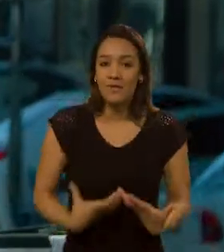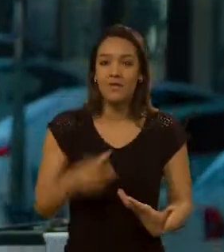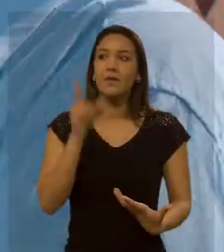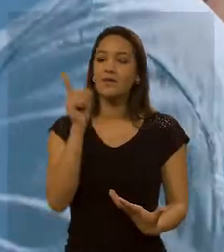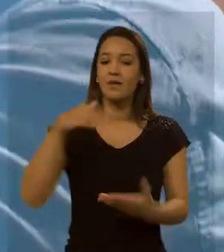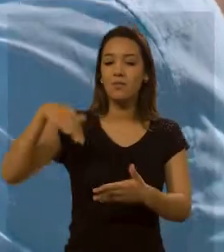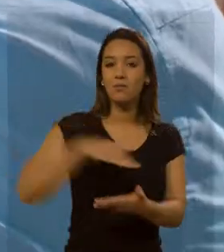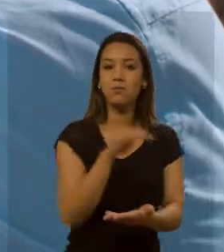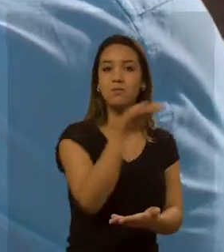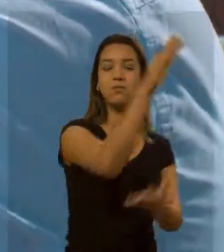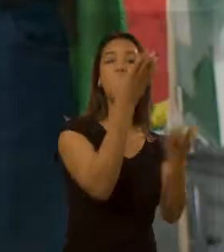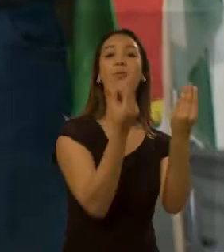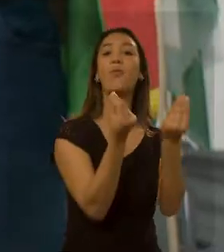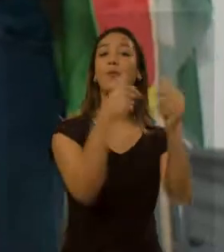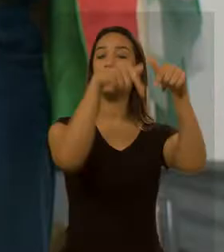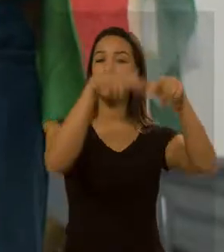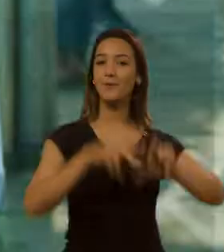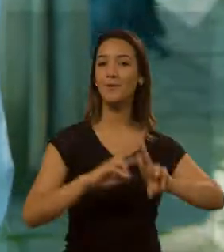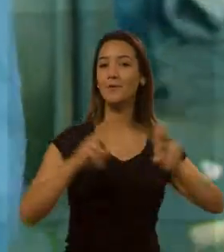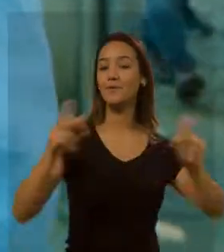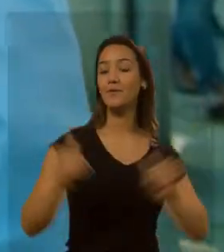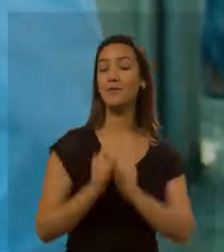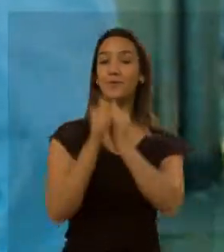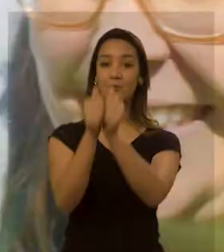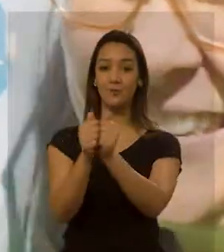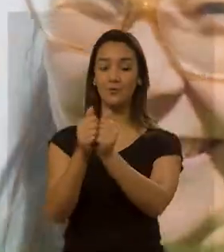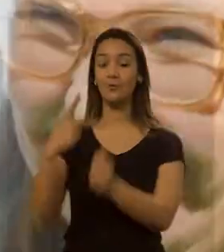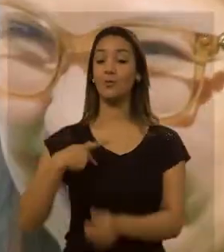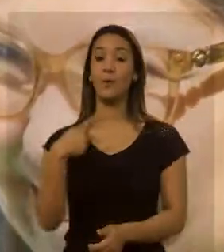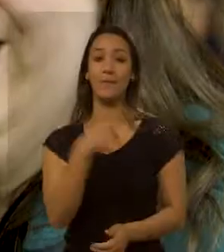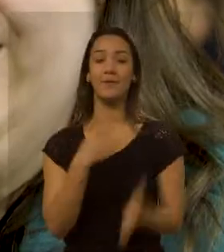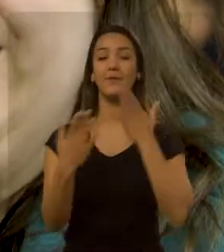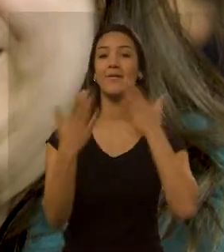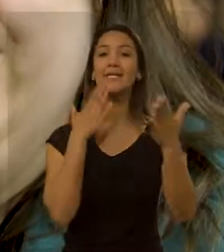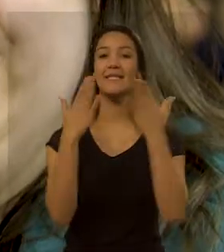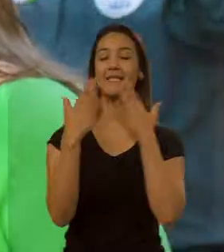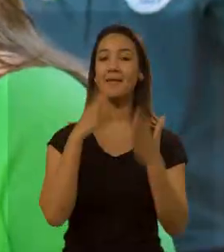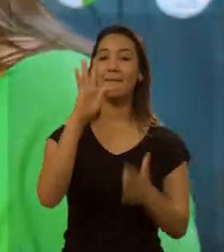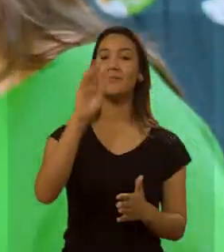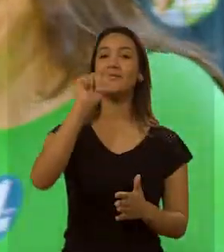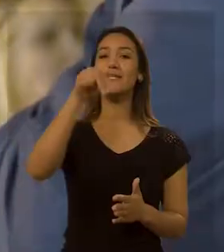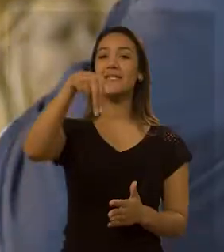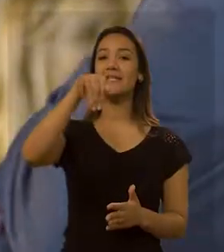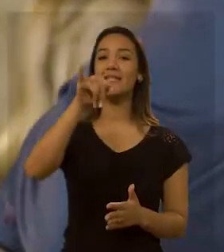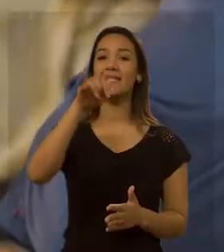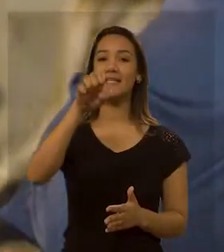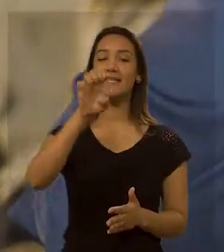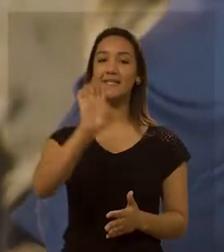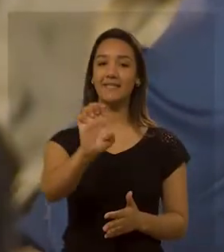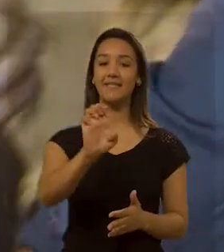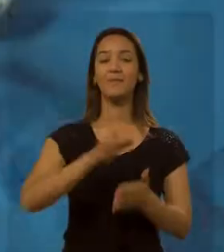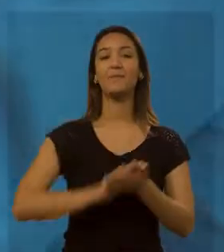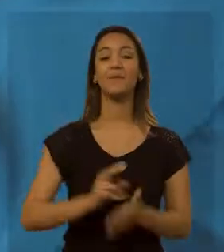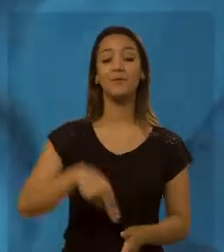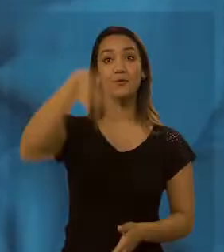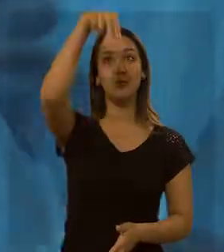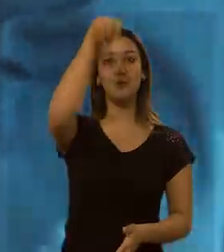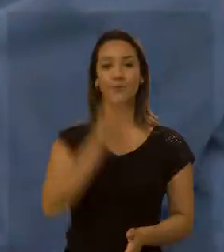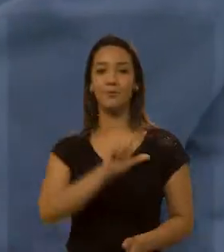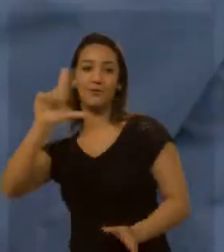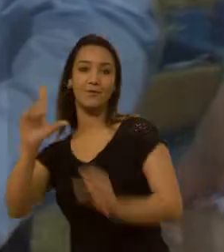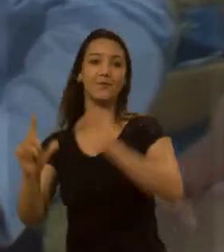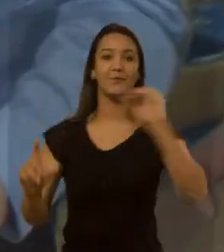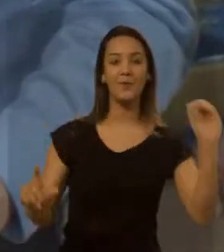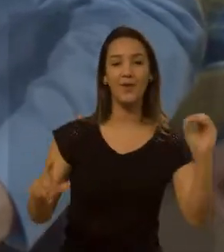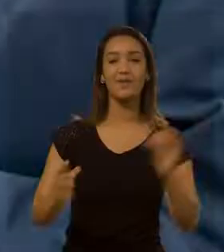Ele já rodou milhares de quilômetros, ao lado da vice-governadora psicóloga e pastora Tanize Sabino. De norte a